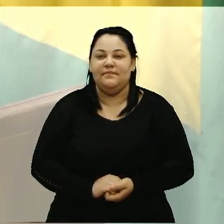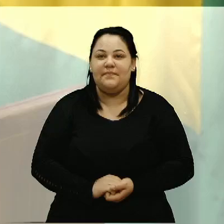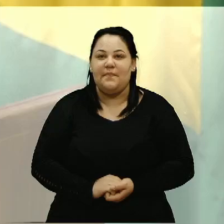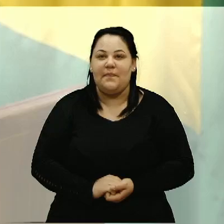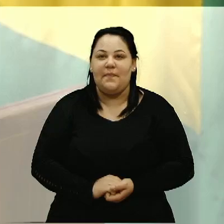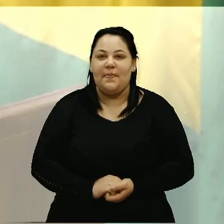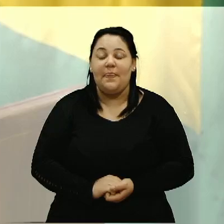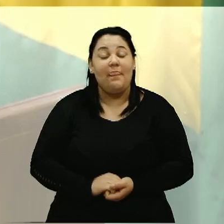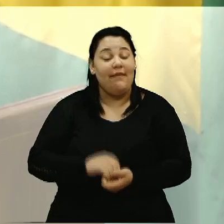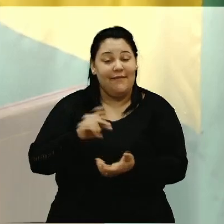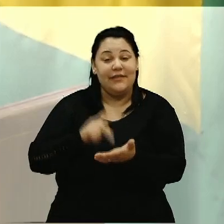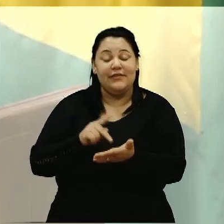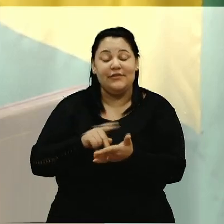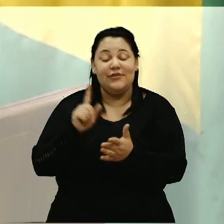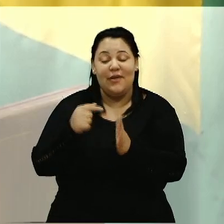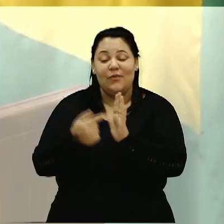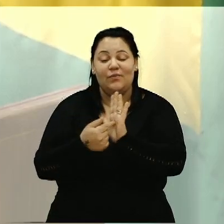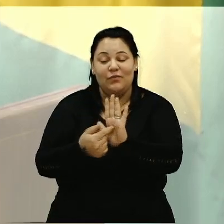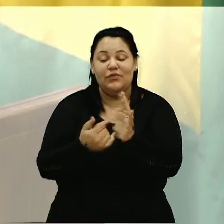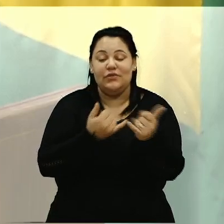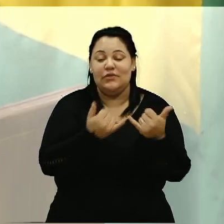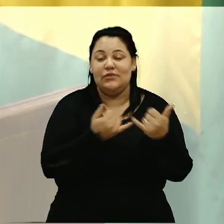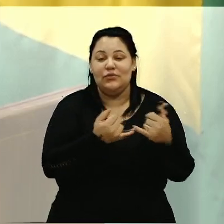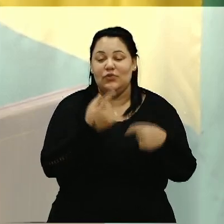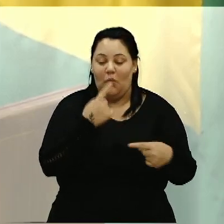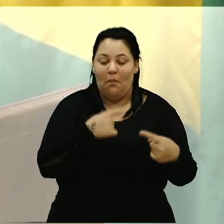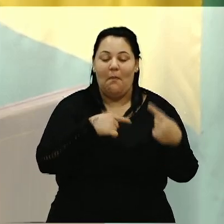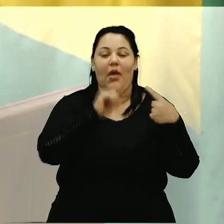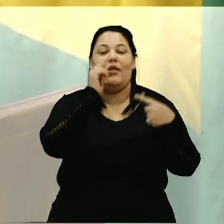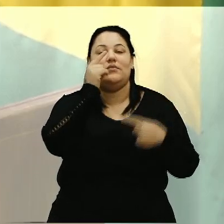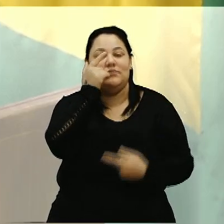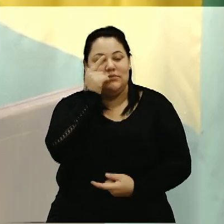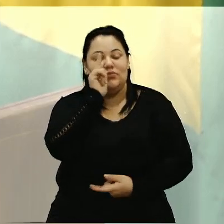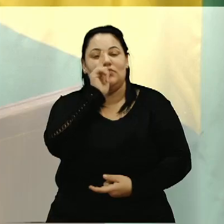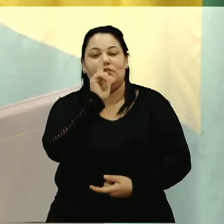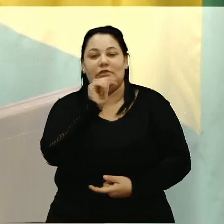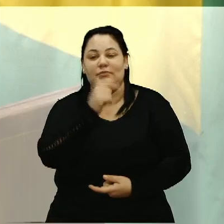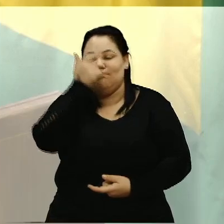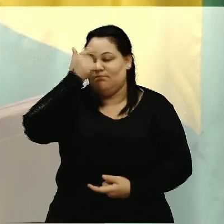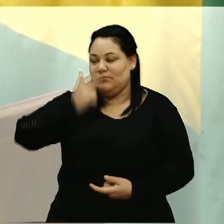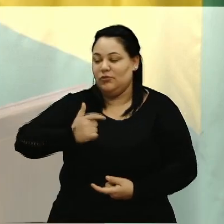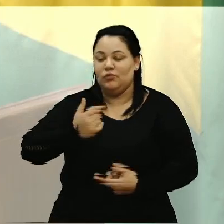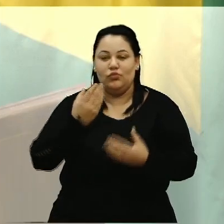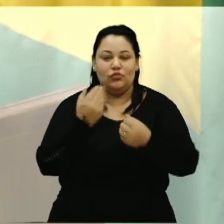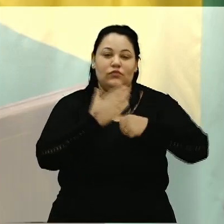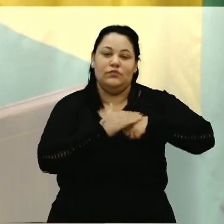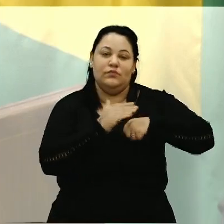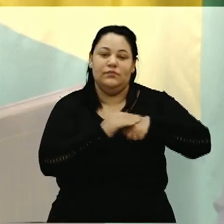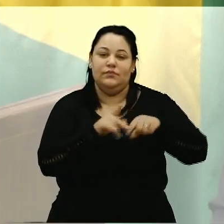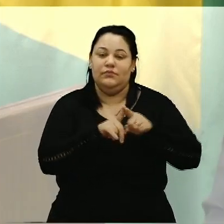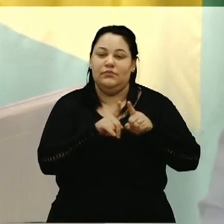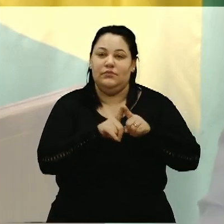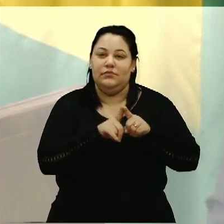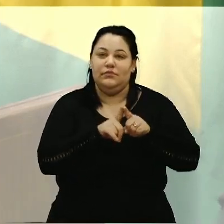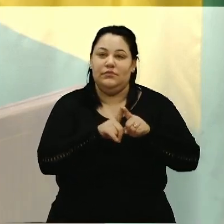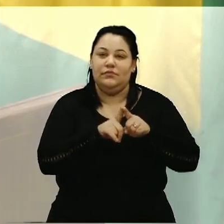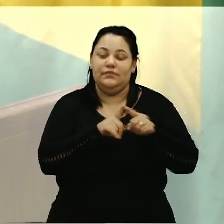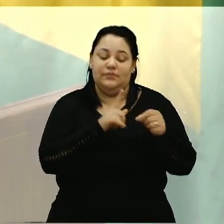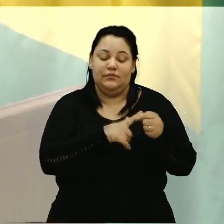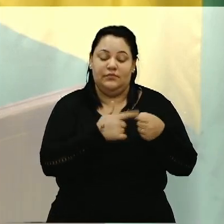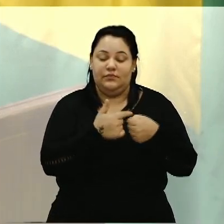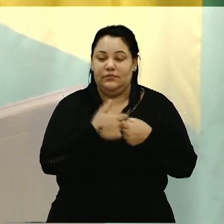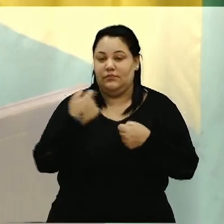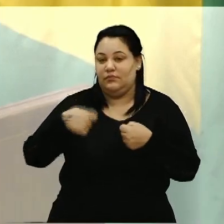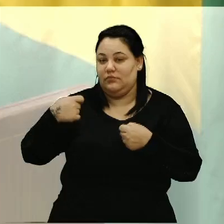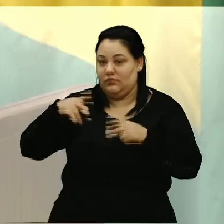de superação, um ser humano muito querido e que a cidade precisa reconhecê-lo.